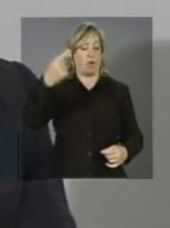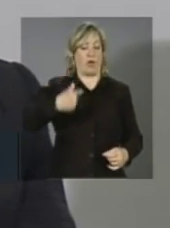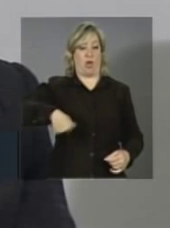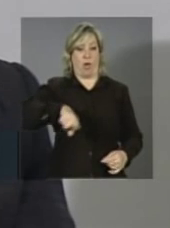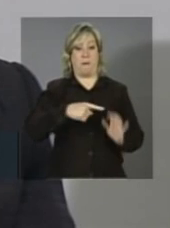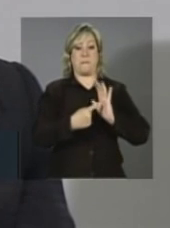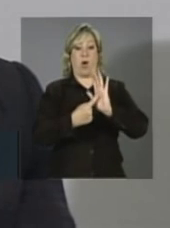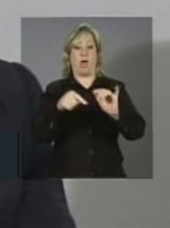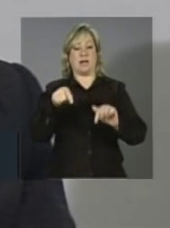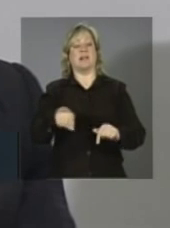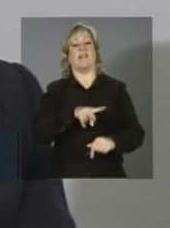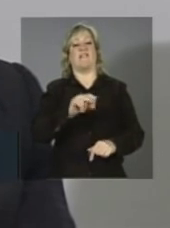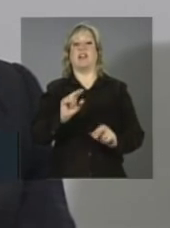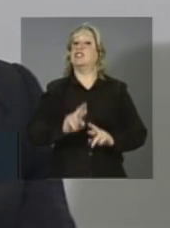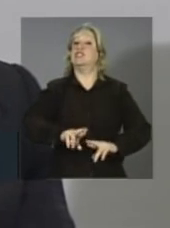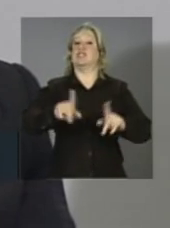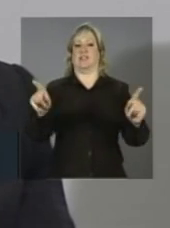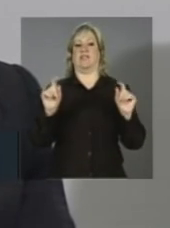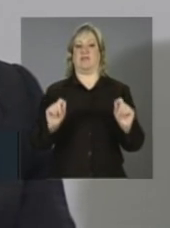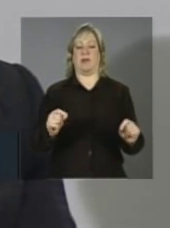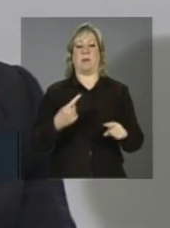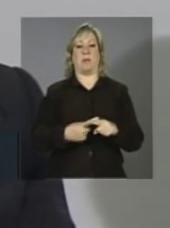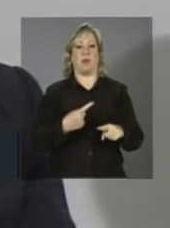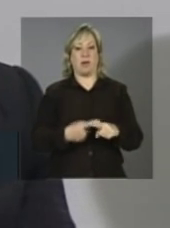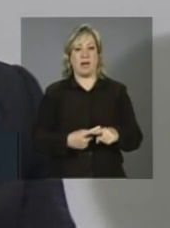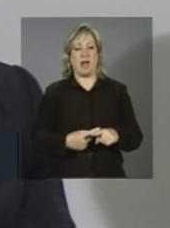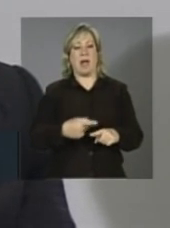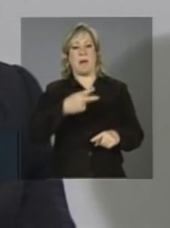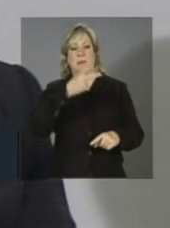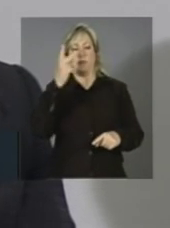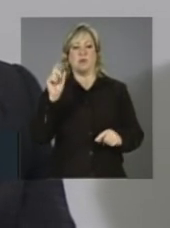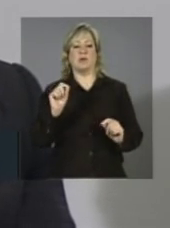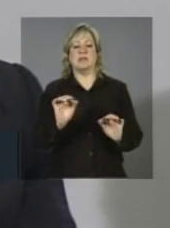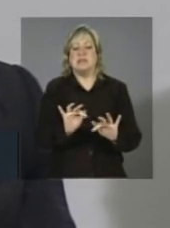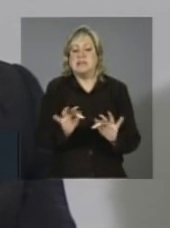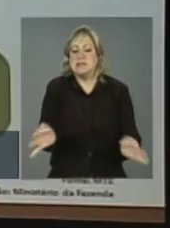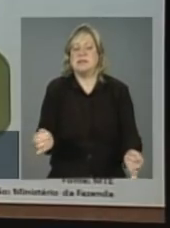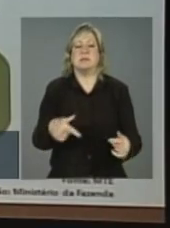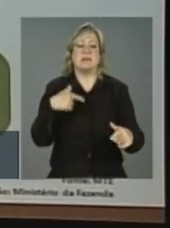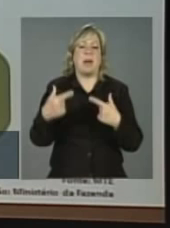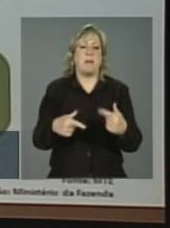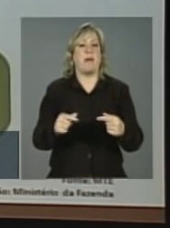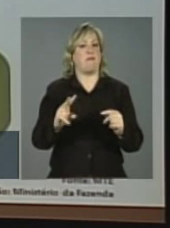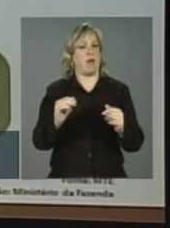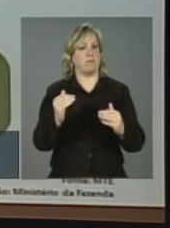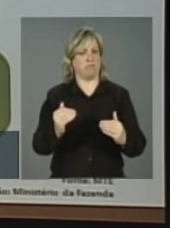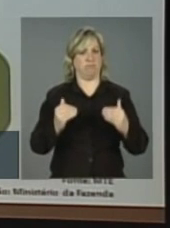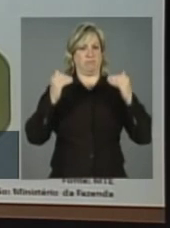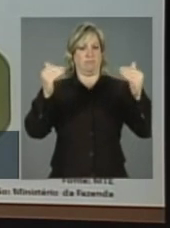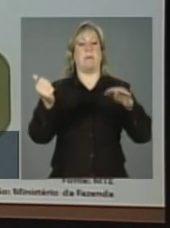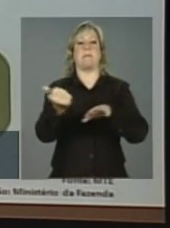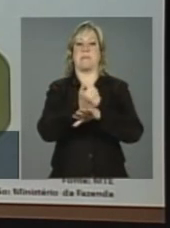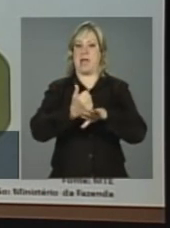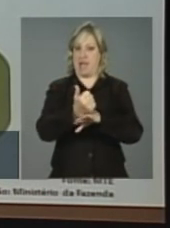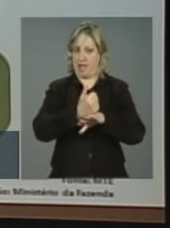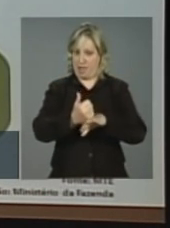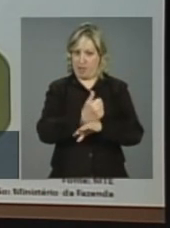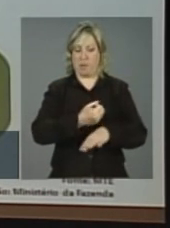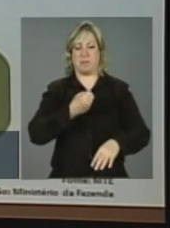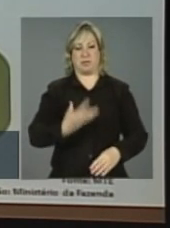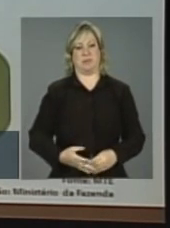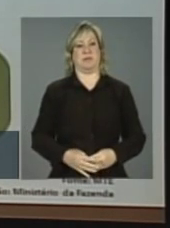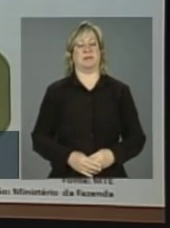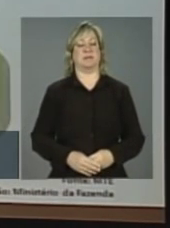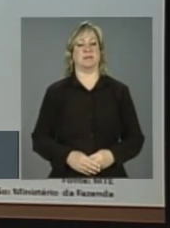mostrarmos esse quadro, ele será diferente, porque o nível de informalidade vai cair e de formalidade vai aumentar bastante.